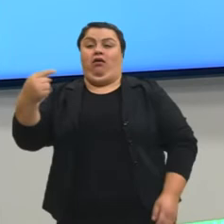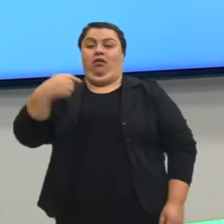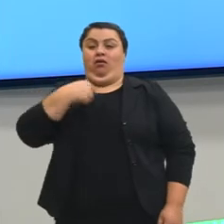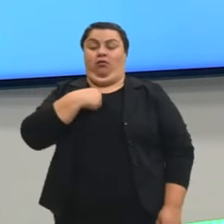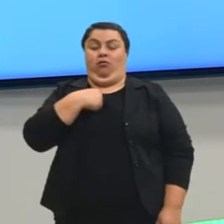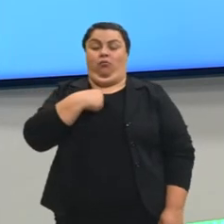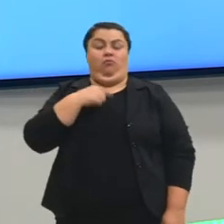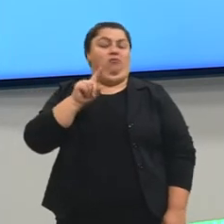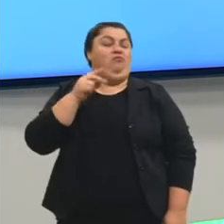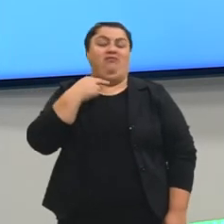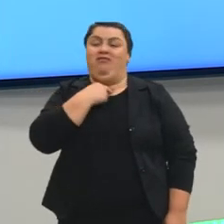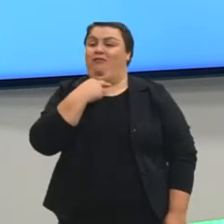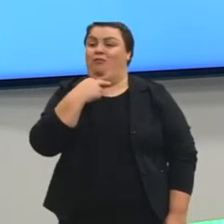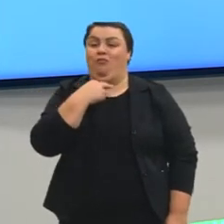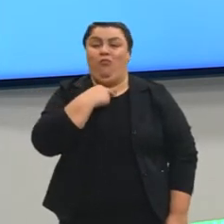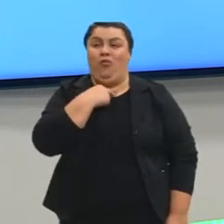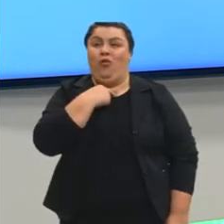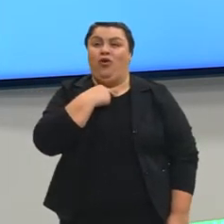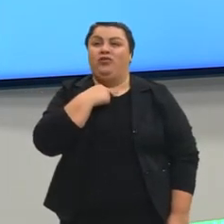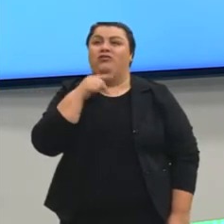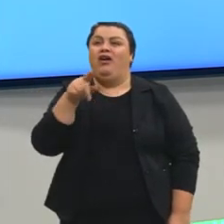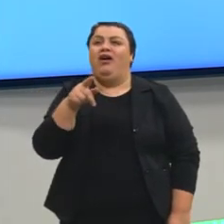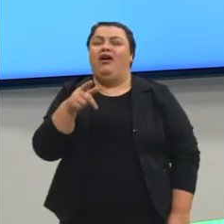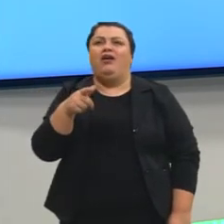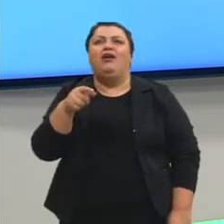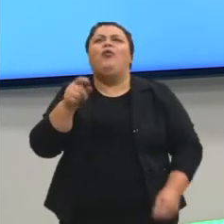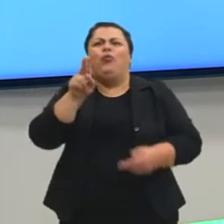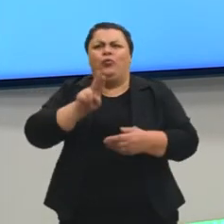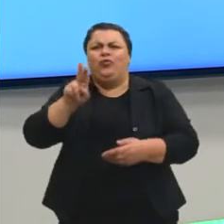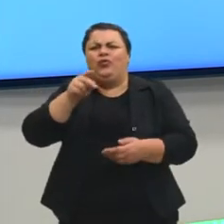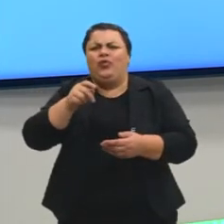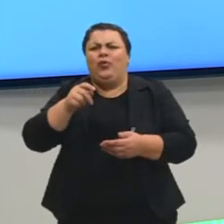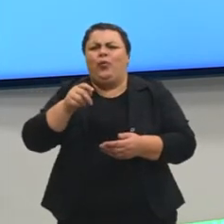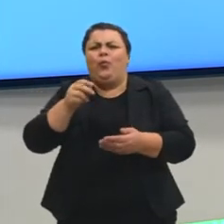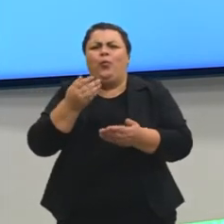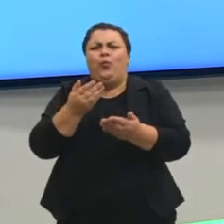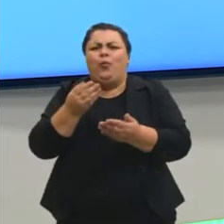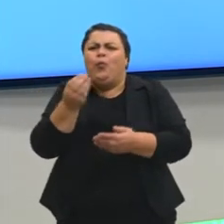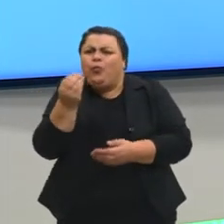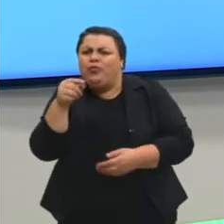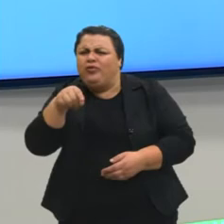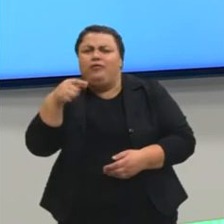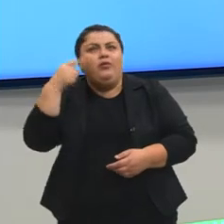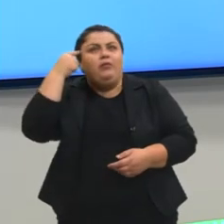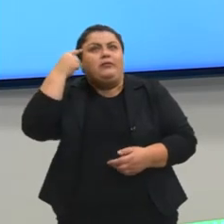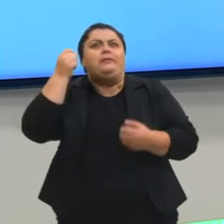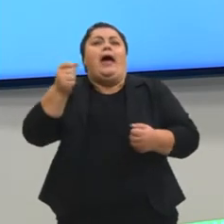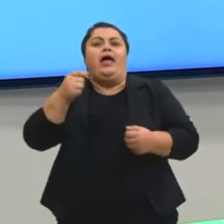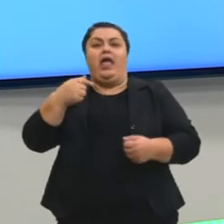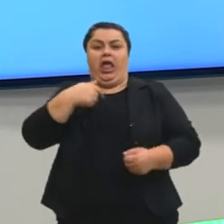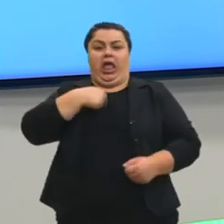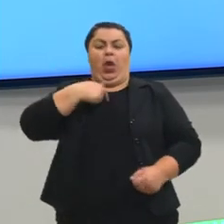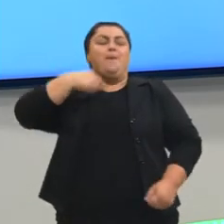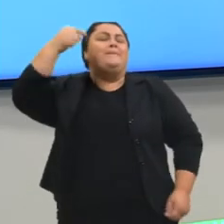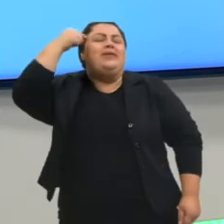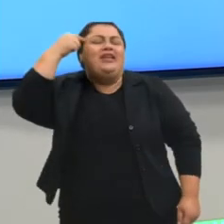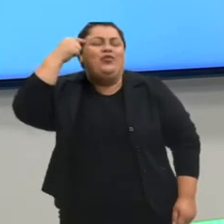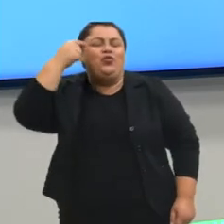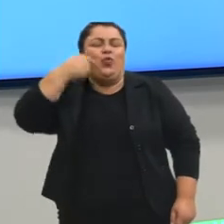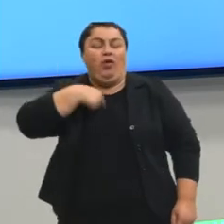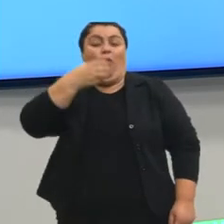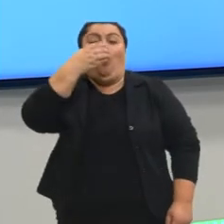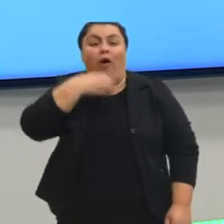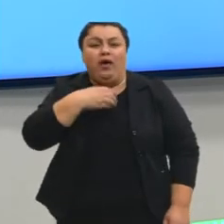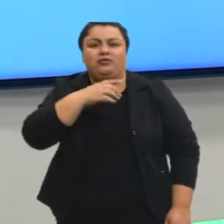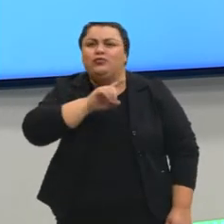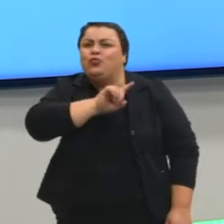Eu não posso colocar assim, a galera bota muito isso, eu fico louco quando eu corrijo as redações. Eu penso, eu acho,